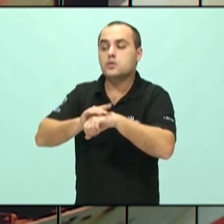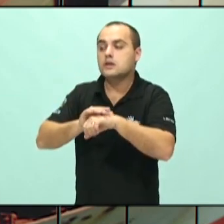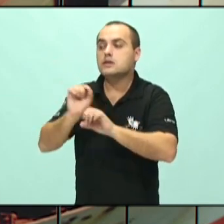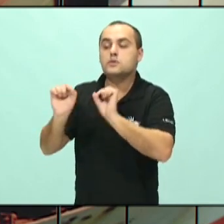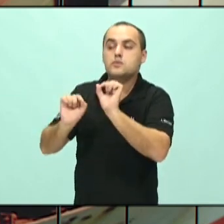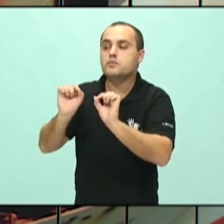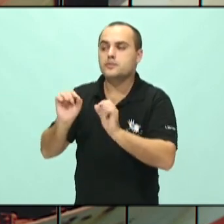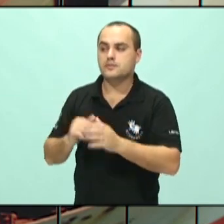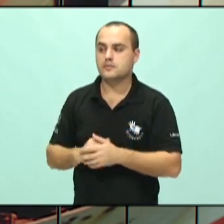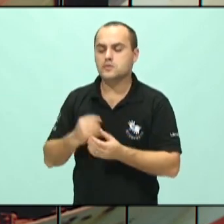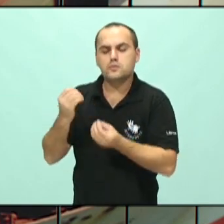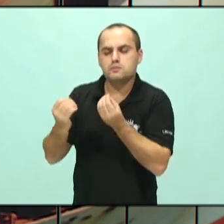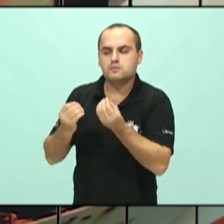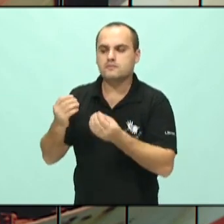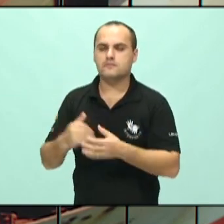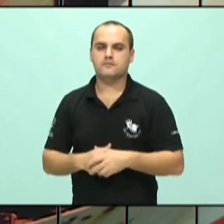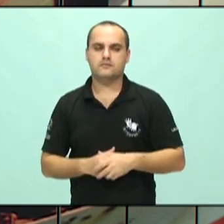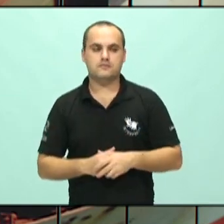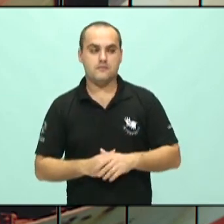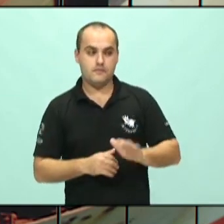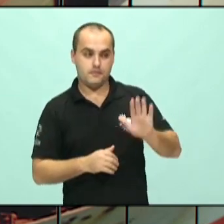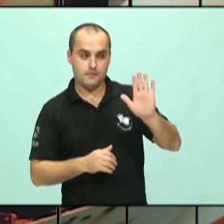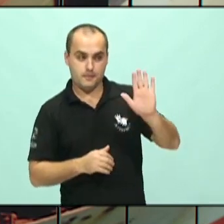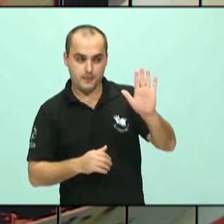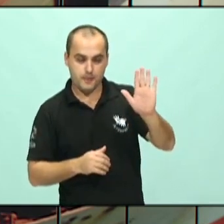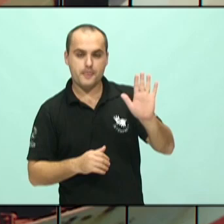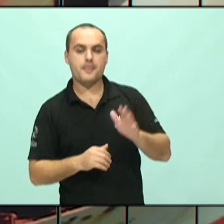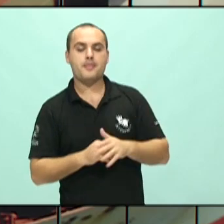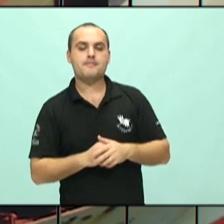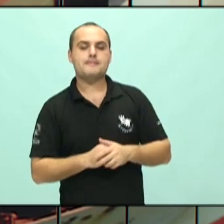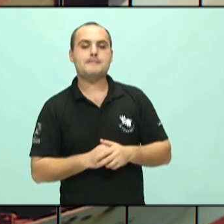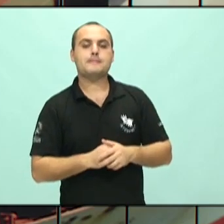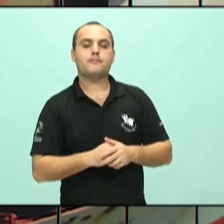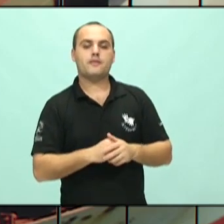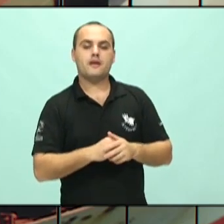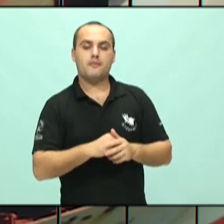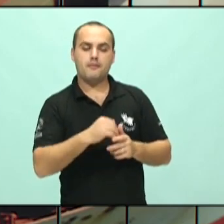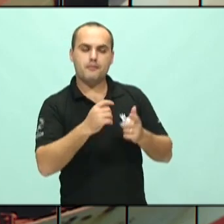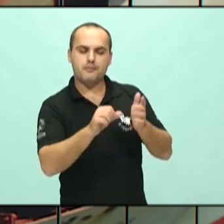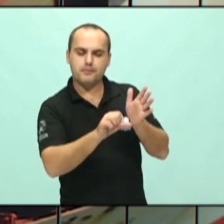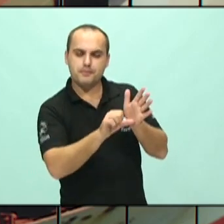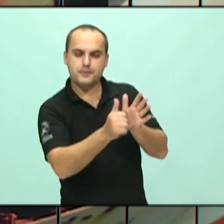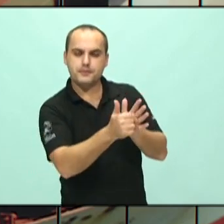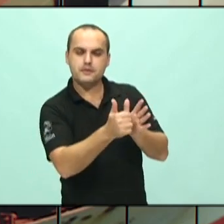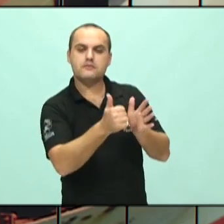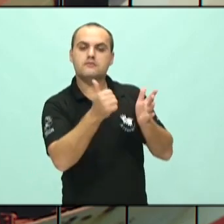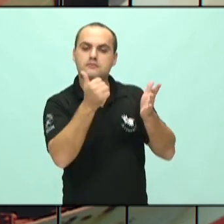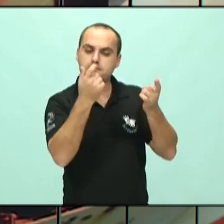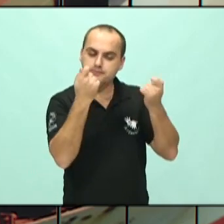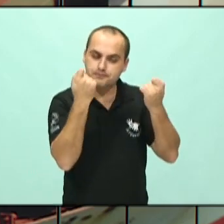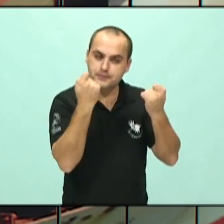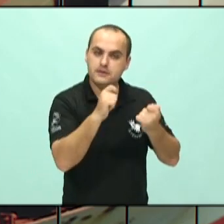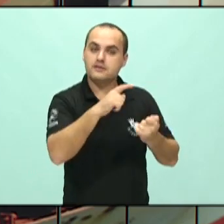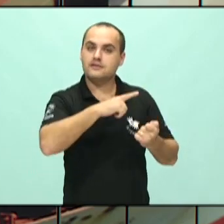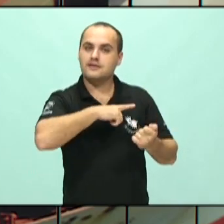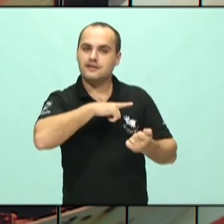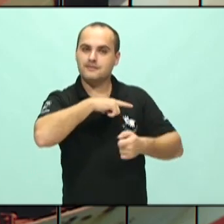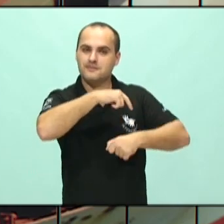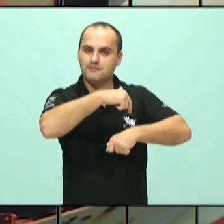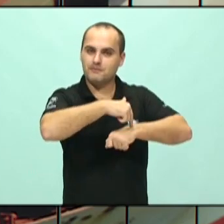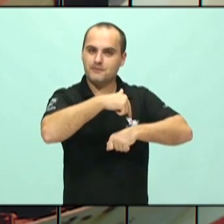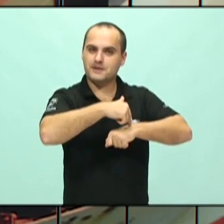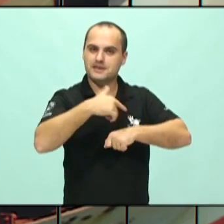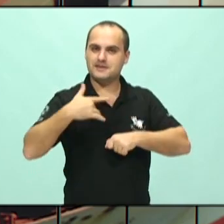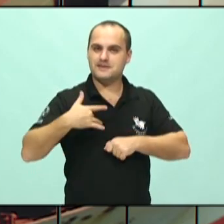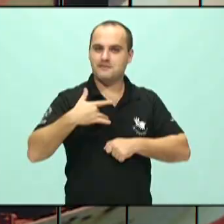Em primeiro lugar, eu acho que a gente deve encontrar formas saudáveis de nos